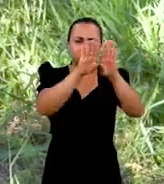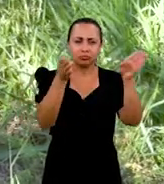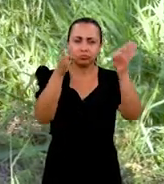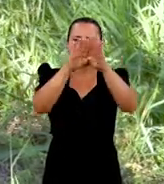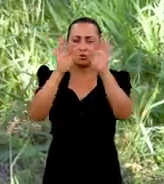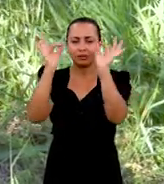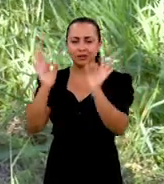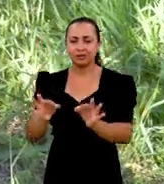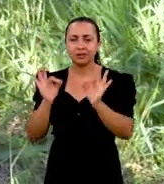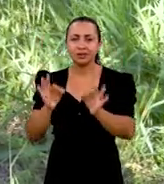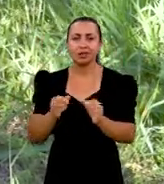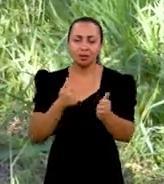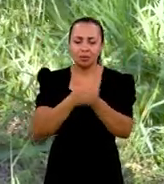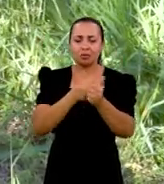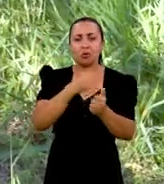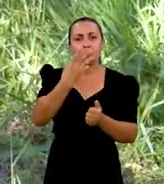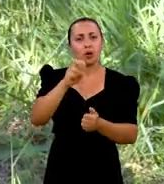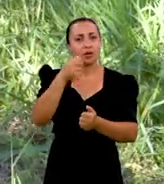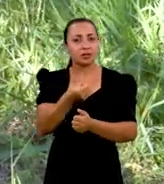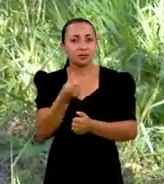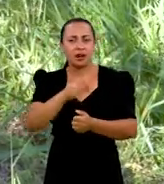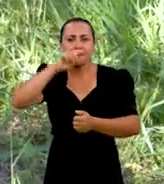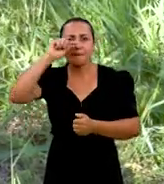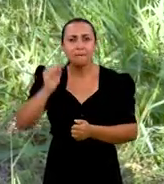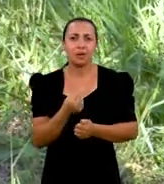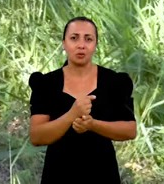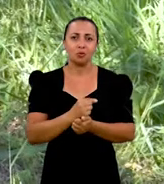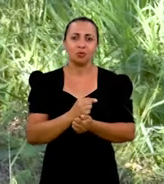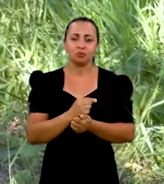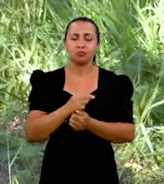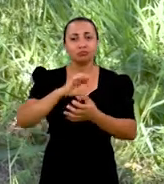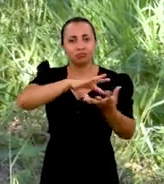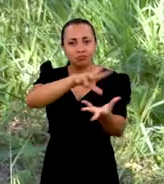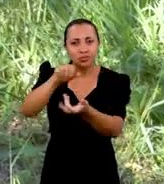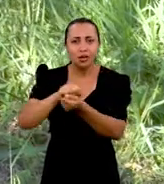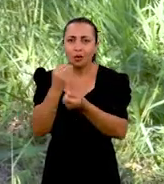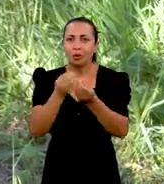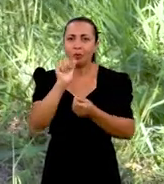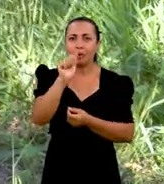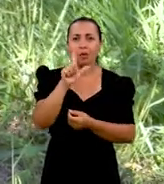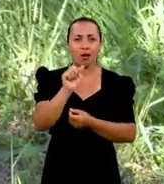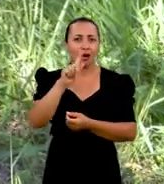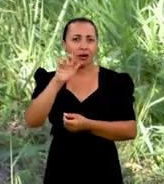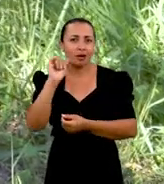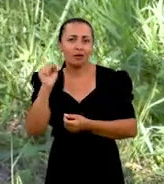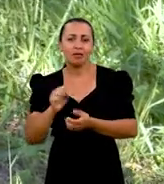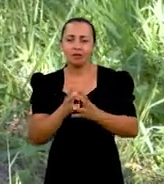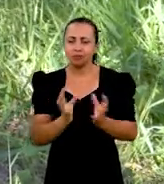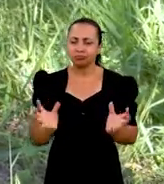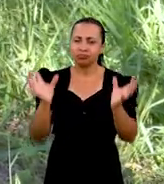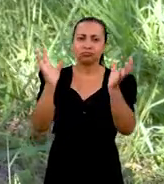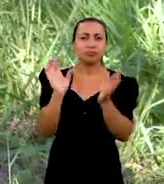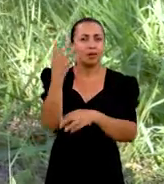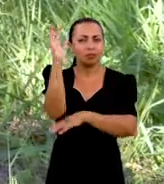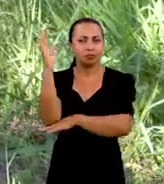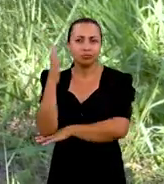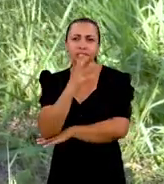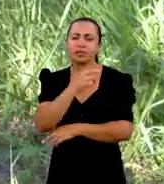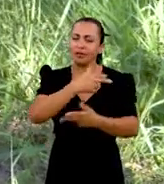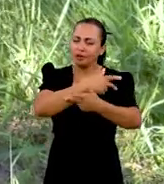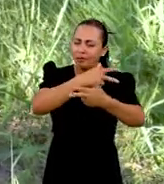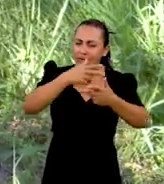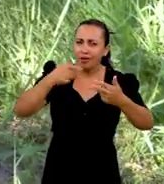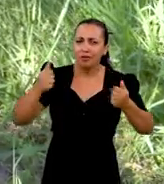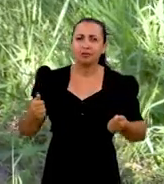devidamente climatizados aproximadamente 46 mil exemplares terrestres, como algas, samambaias e tantas outras